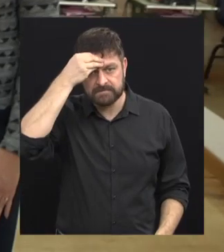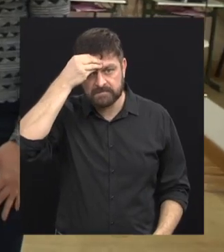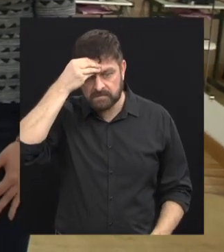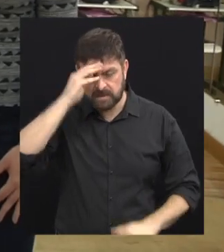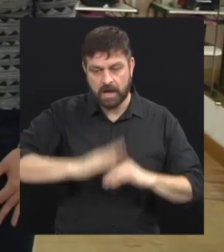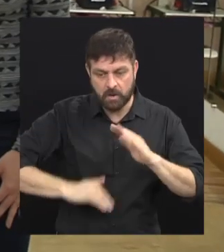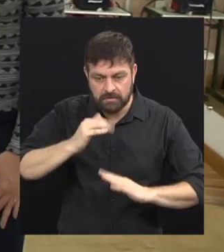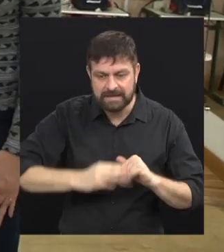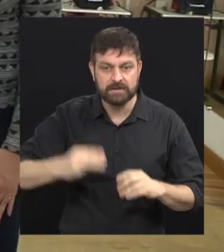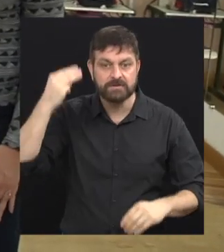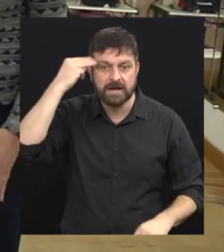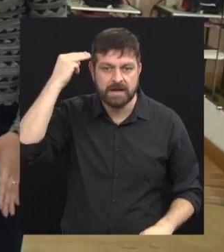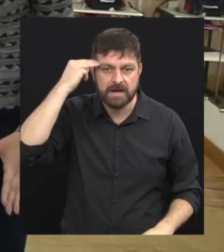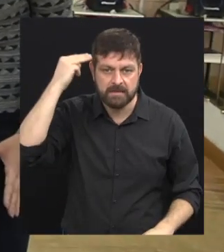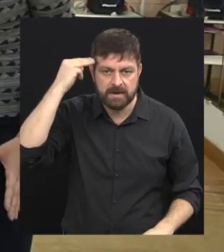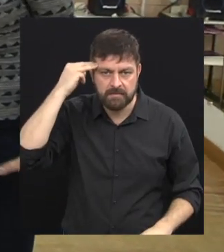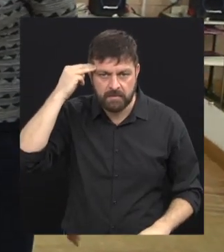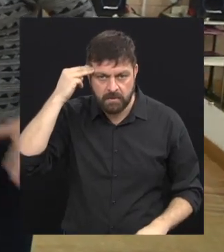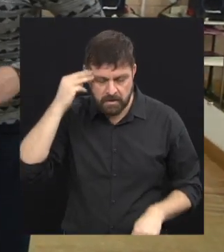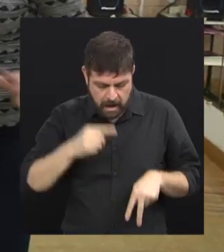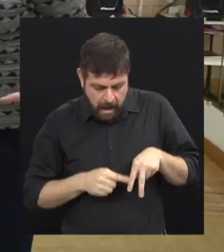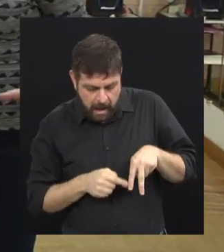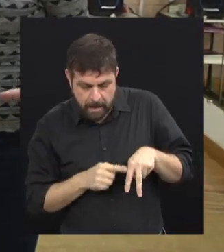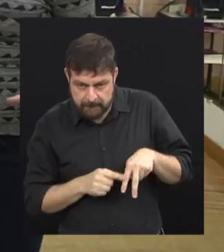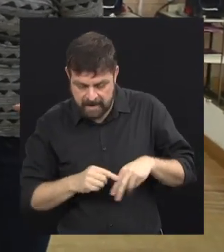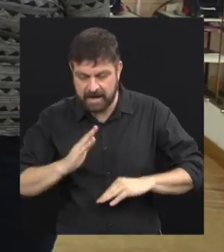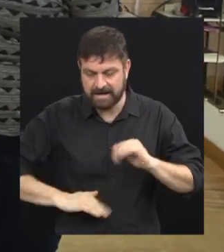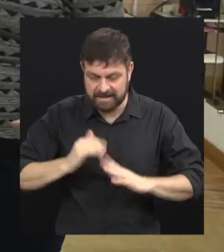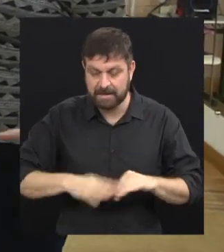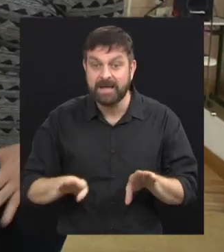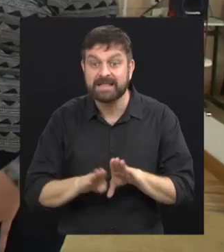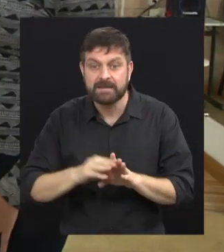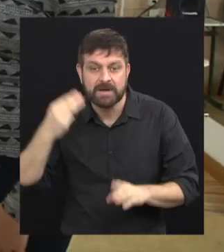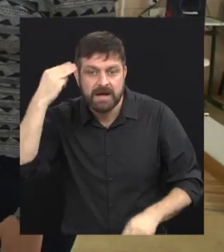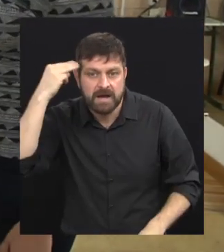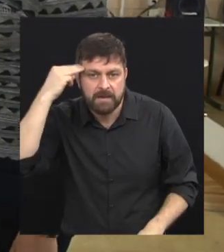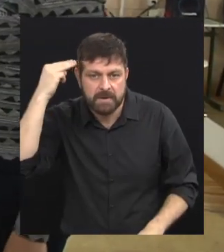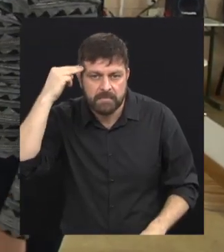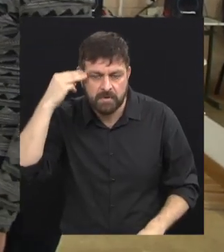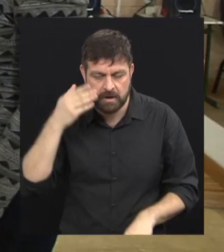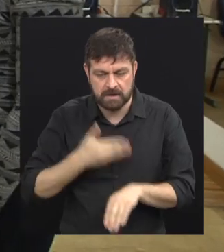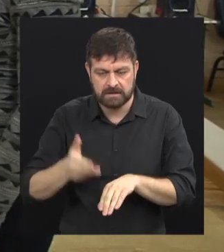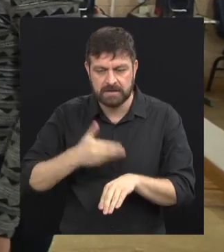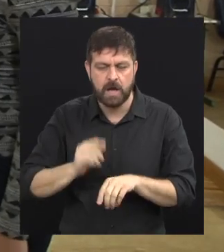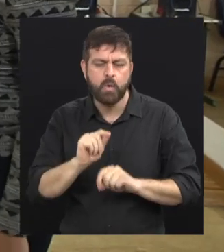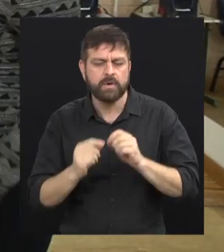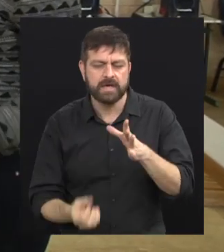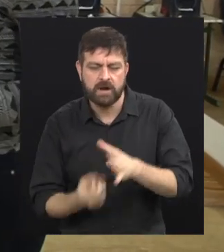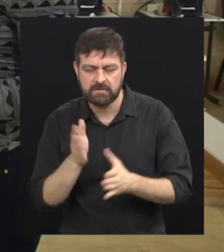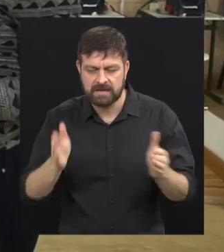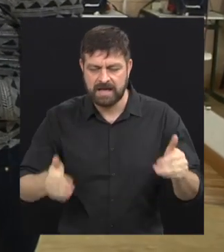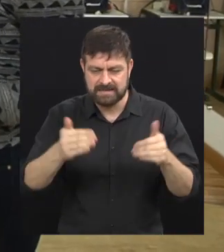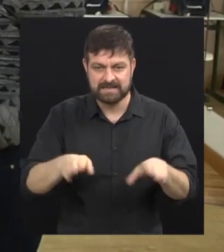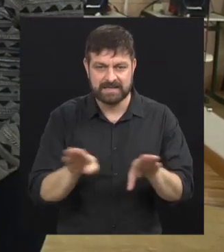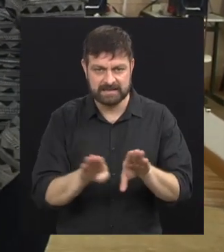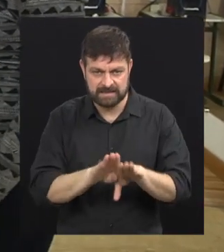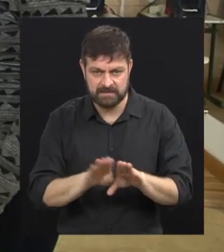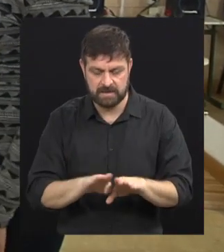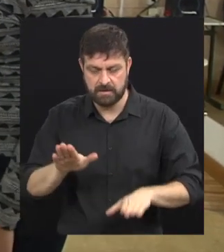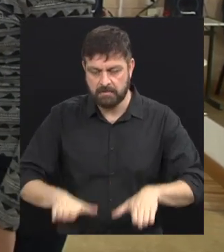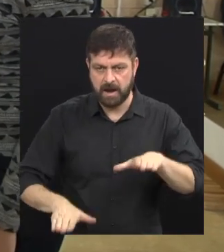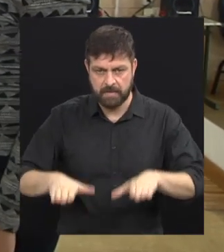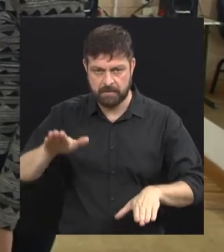os nomes. um treino de memória. Além de perna e de atividade, é um treino de memória. O que mais acontece aqui dentro dessa sala, além do